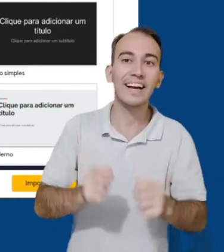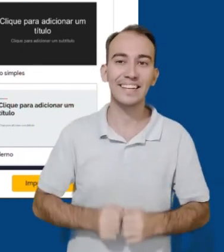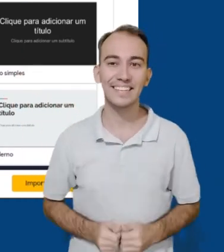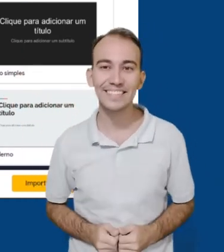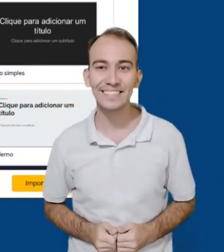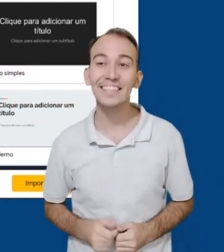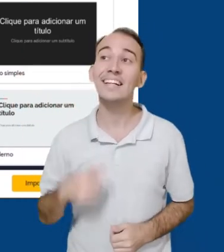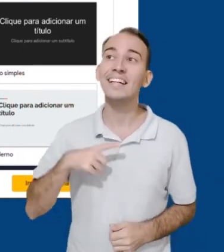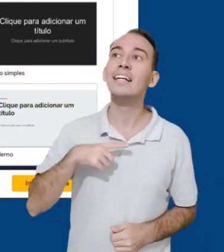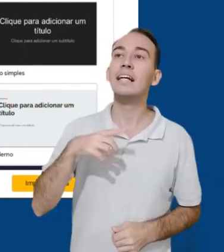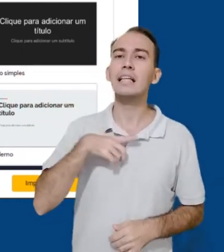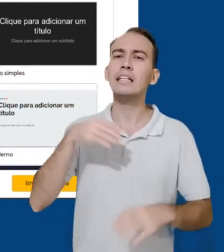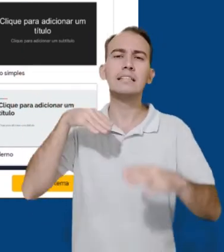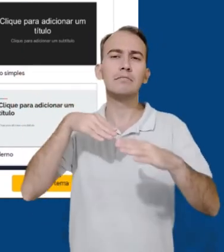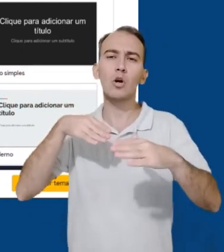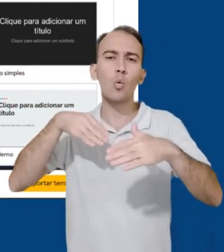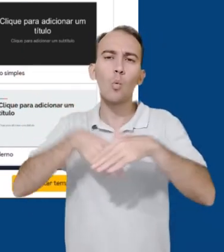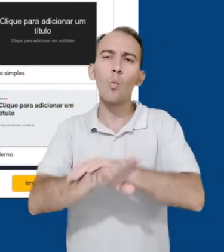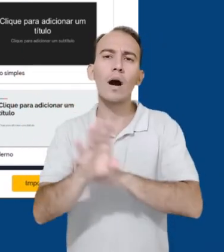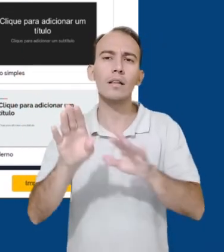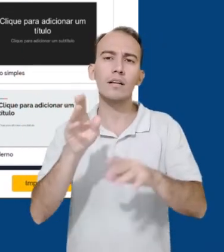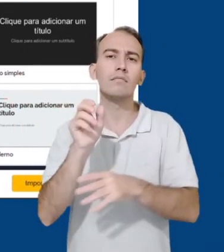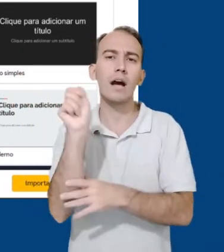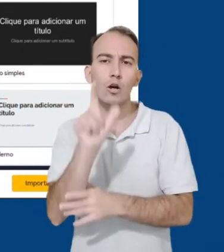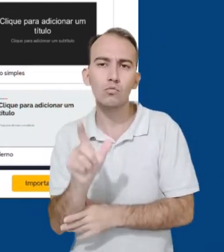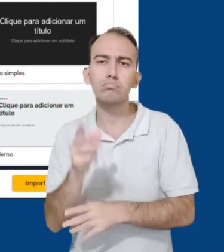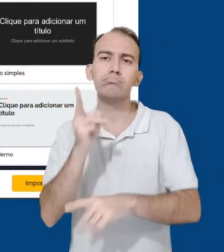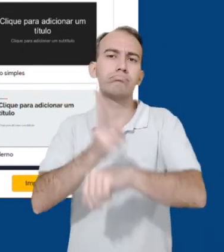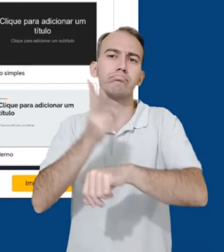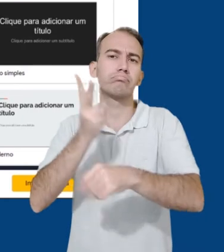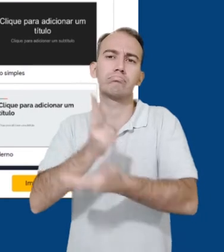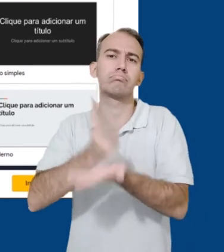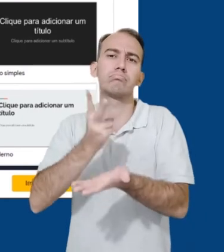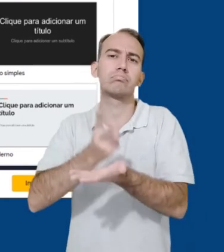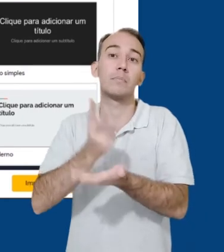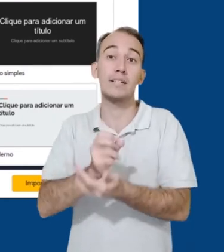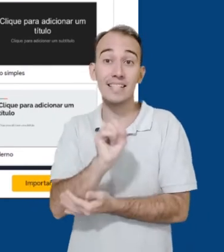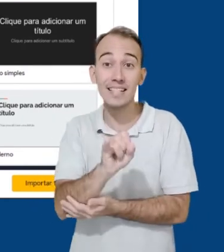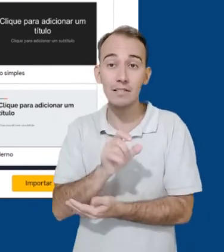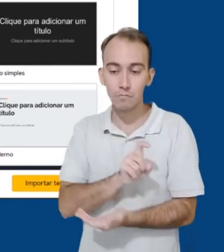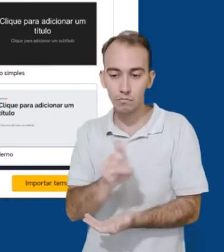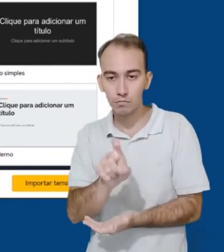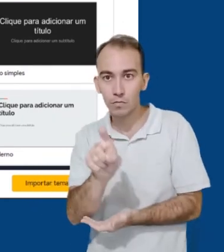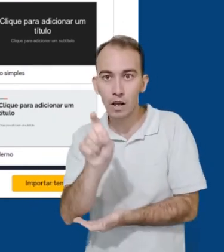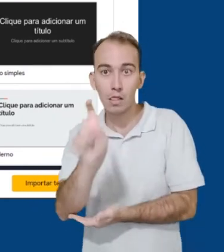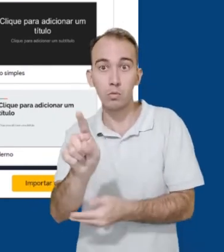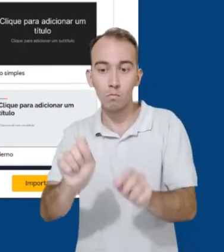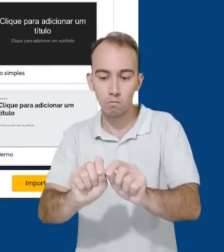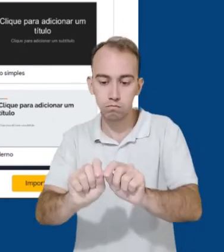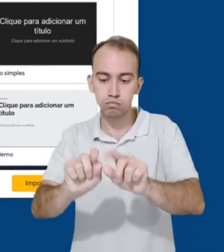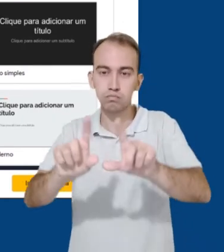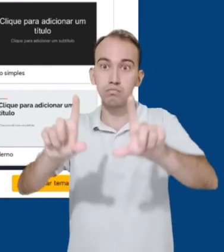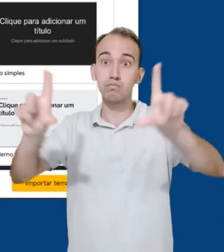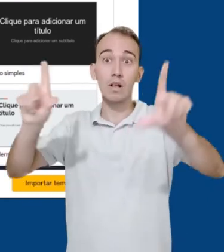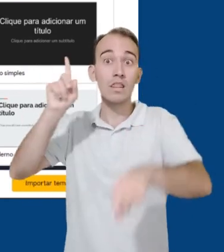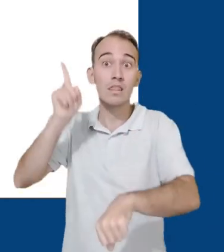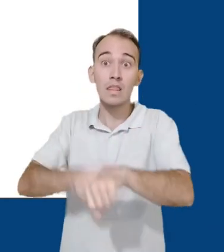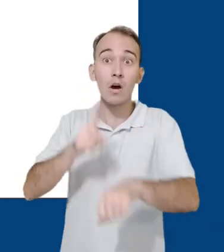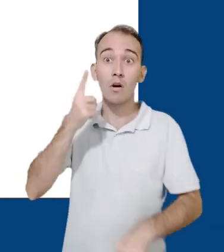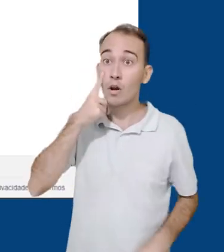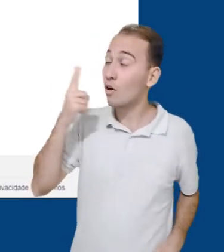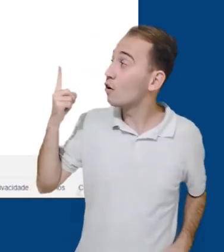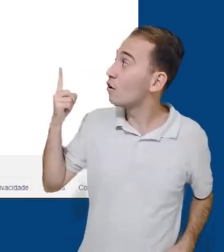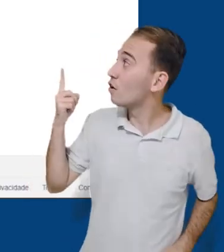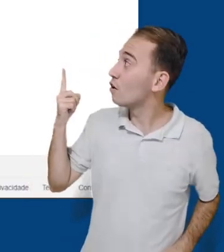O objeto ficará armazenando este link que inserimos, e ao clicarmos, teremos acesso ao site que colocamos. Basta clicar sobre o link